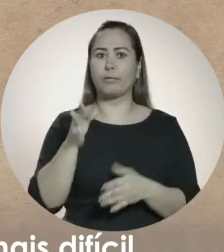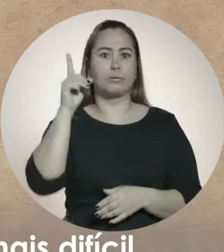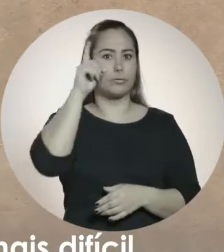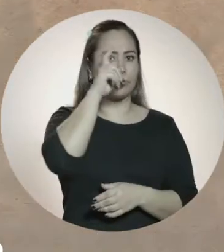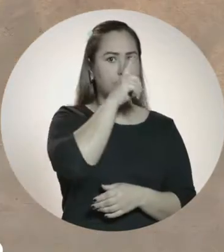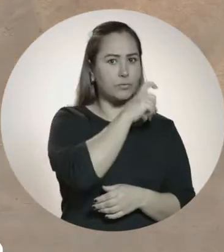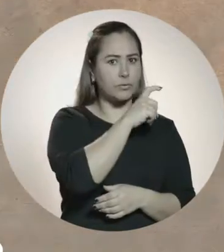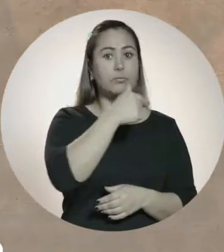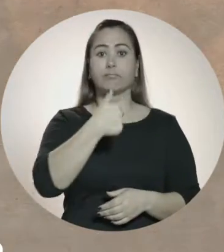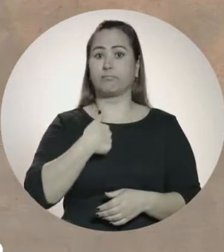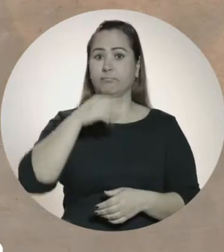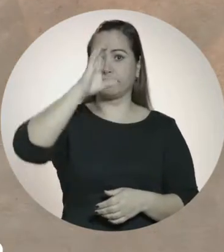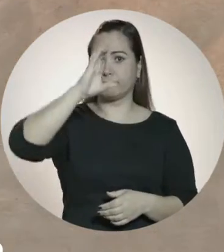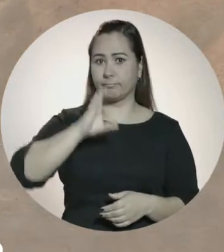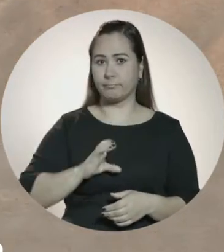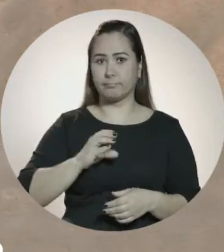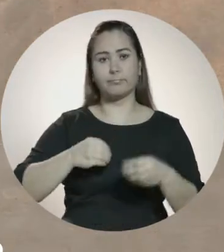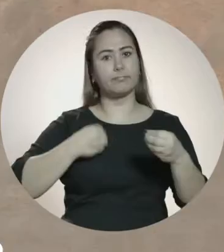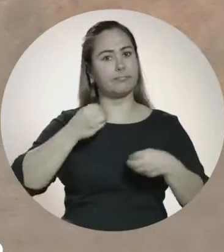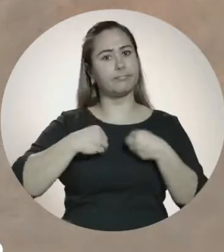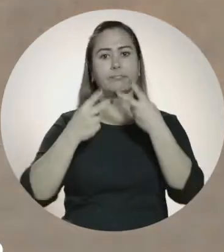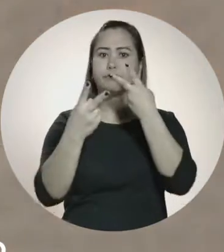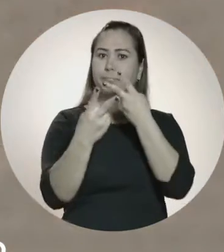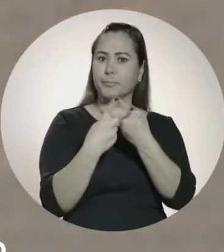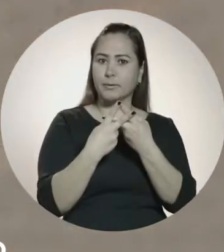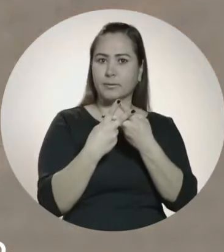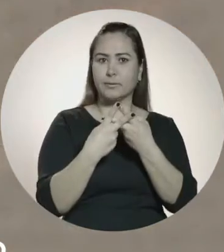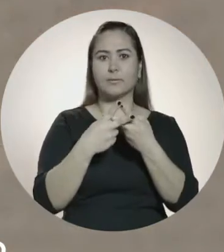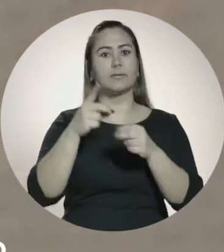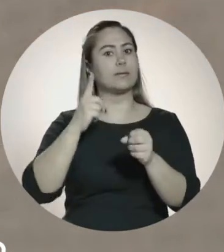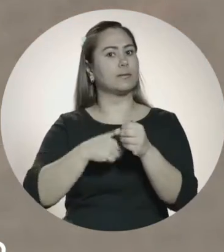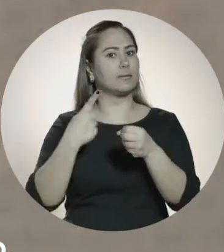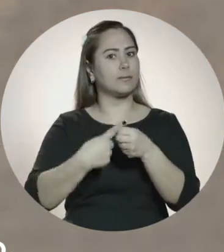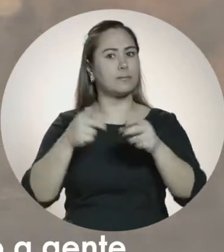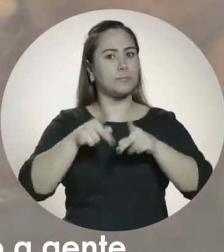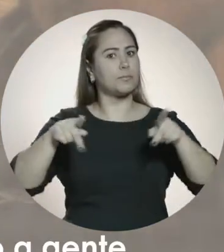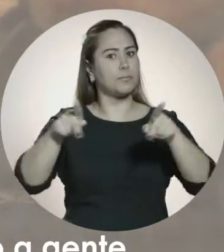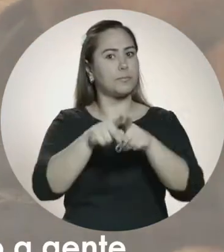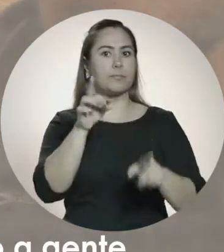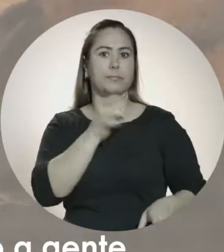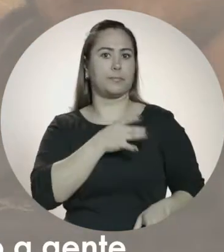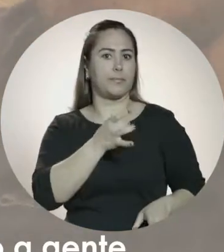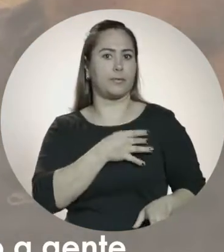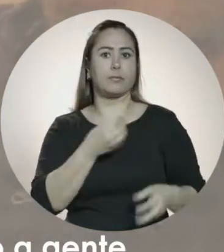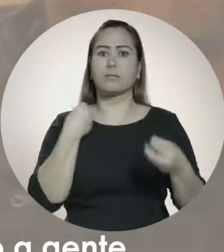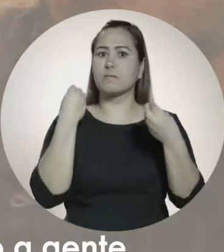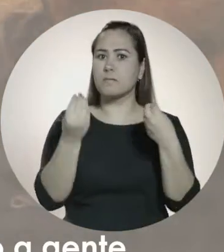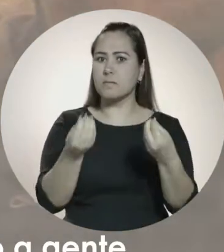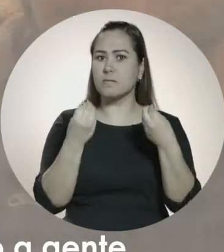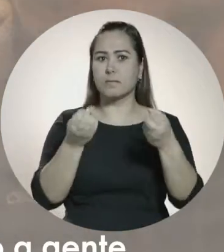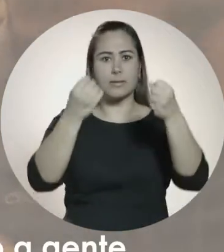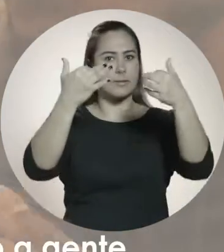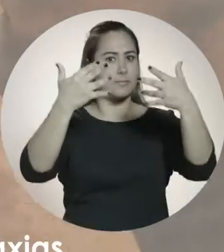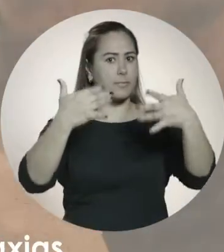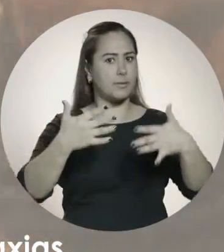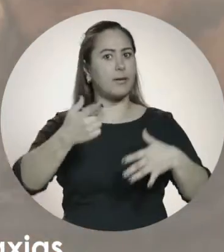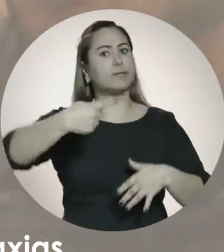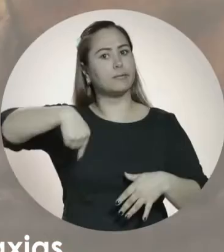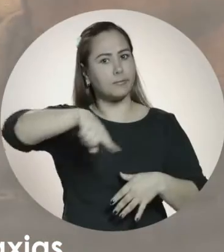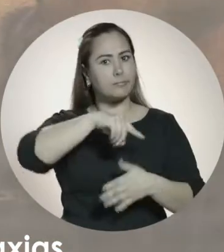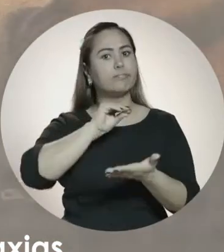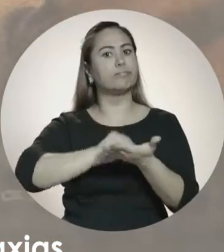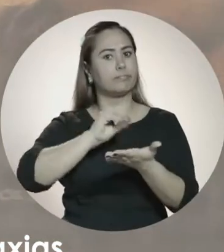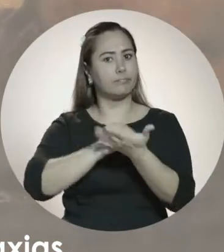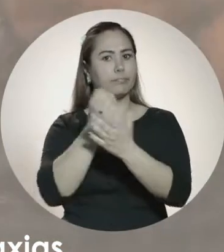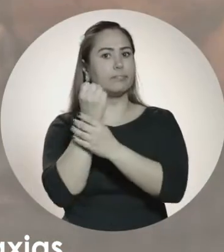muito mais difícil. Eu, como cidadão, eu me sinto preso. É uma cidade de povo com medo. Não tenho palavras para explicar o quanto a gente tá